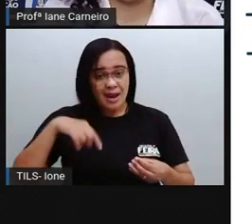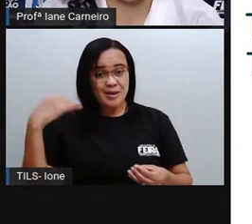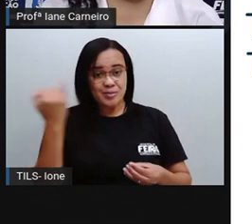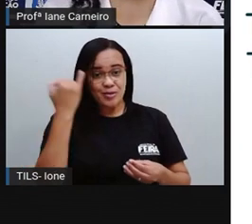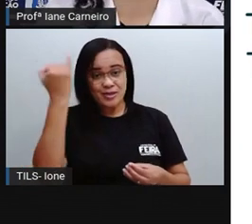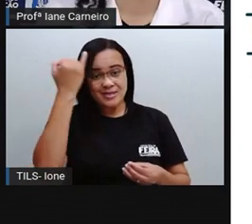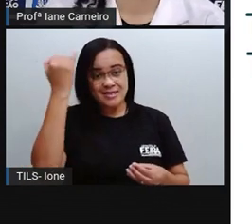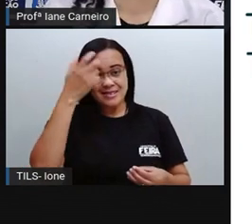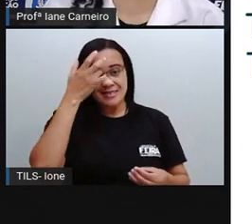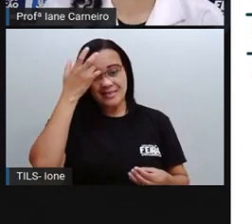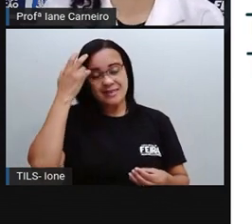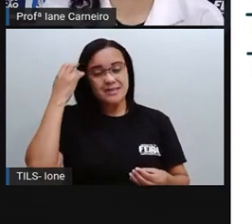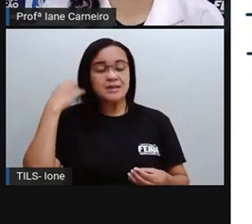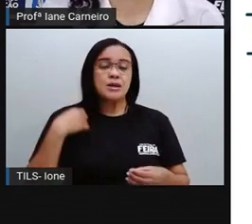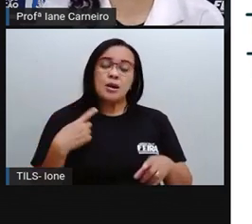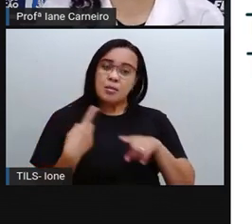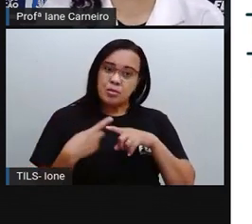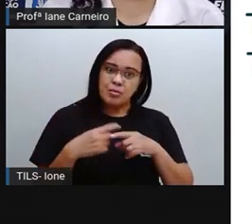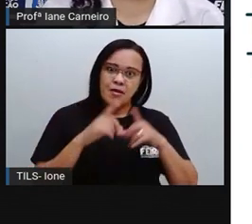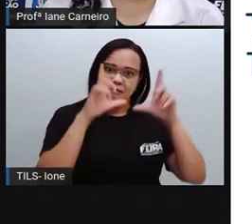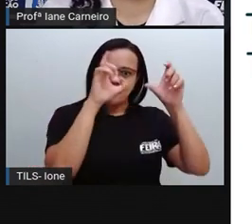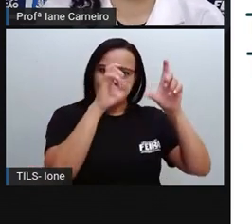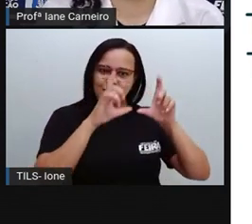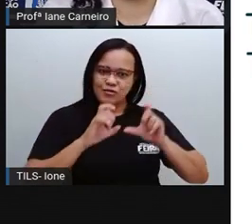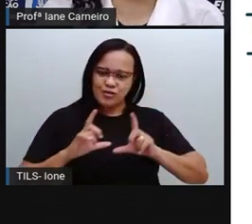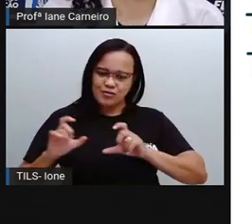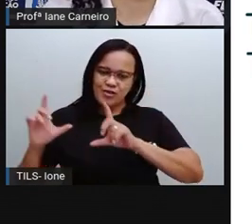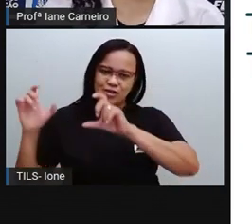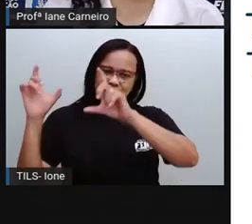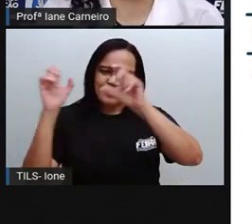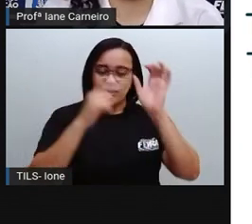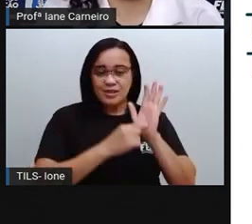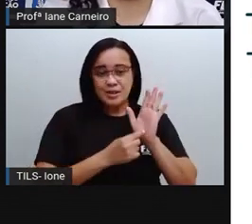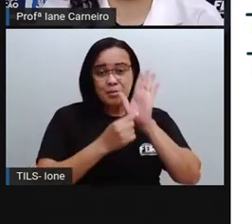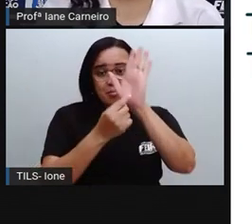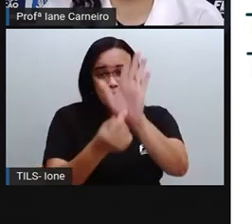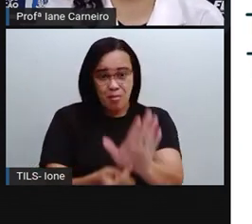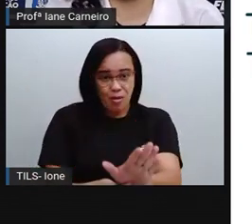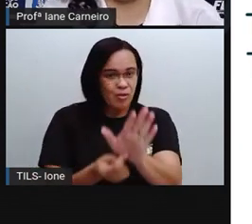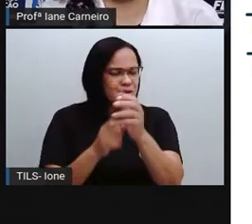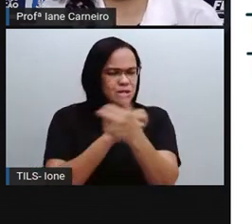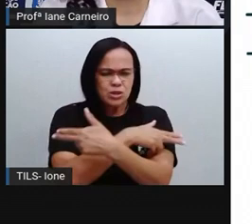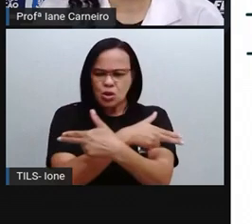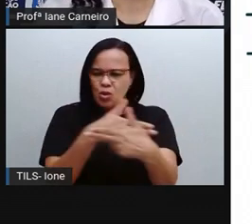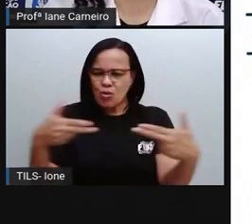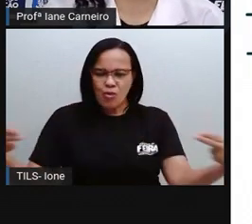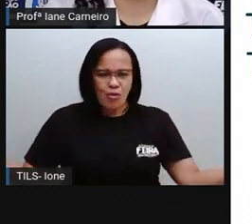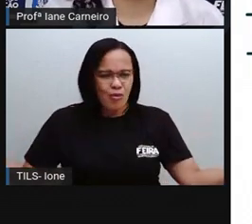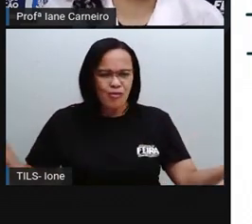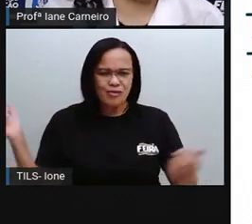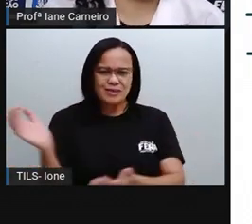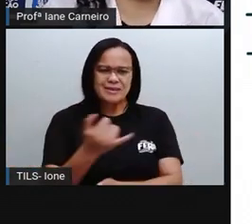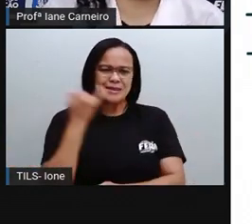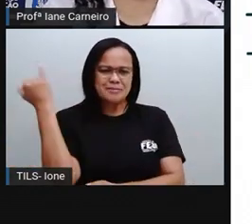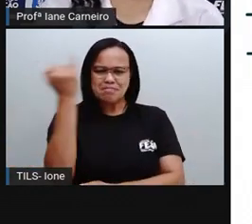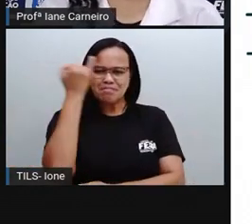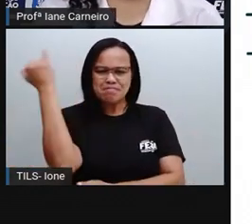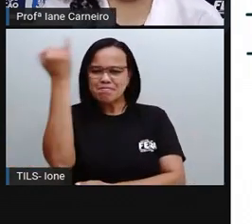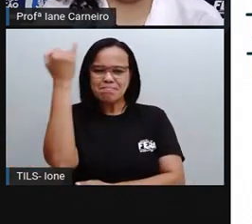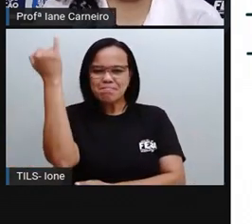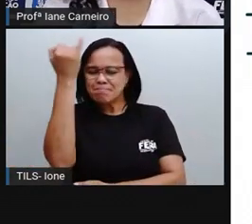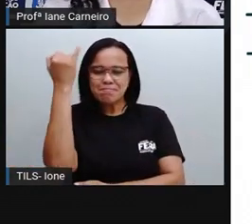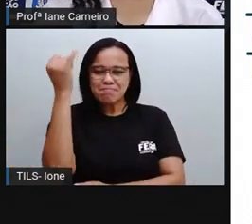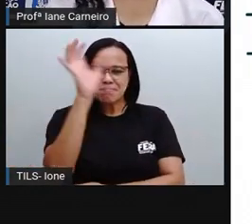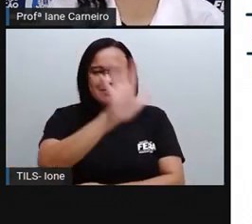fotos, assim, né? Que mostram várias riquezas dessa região. Mas, por muito tempo, muita gente